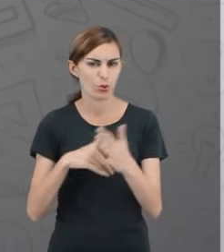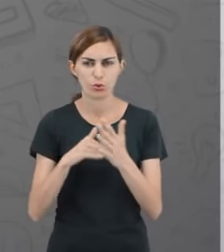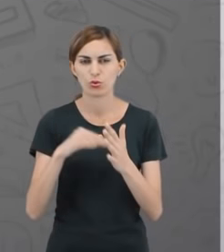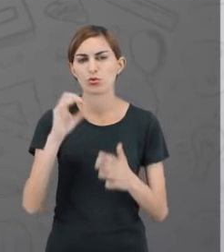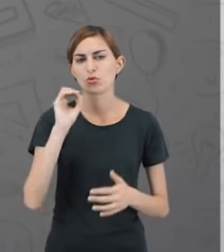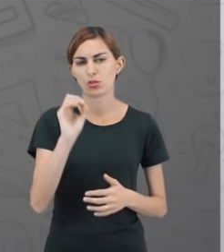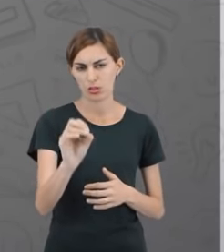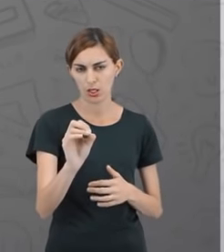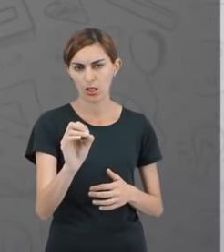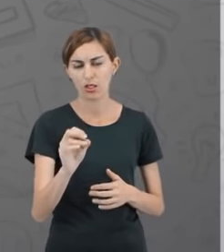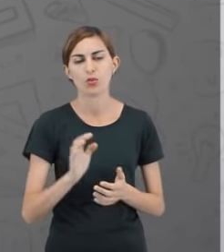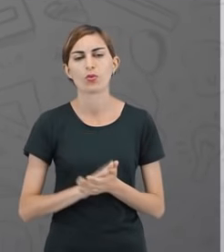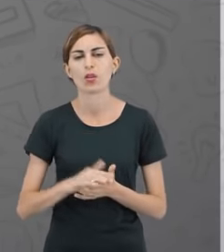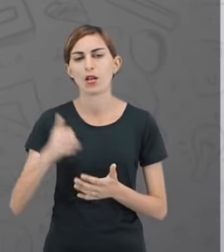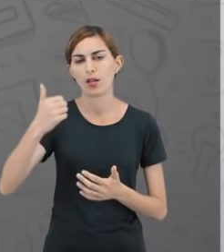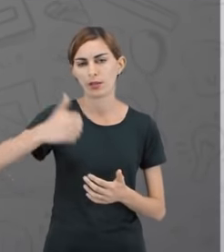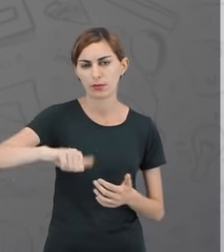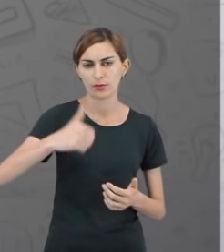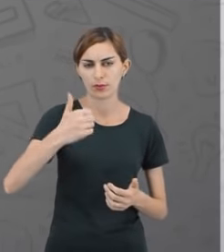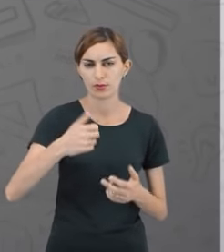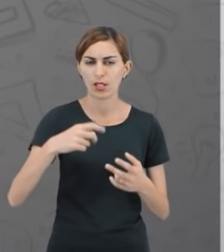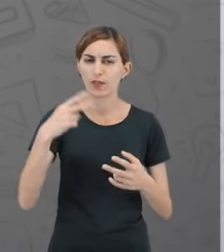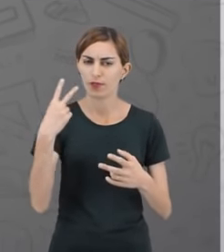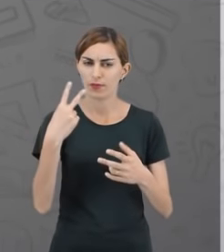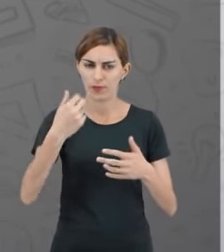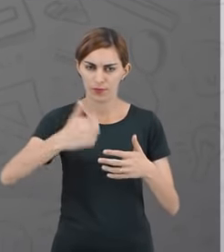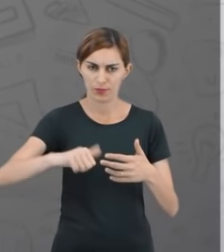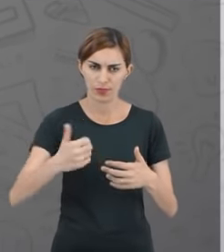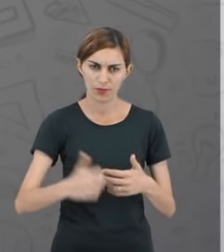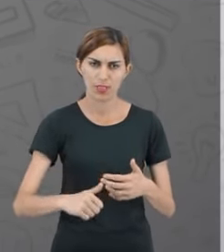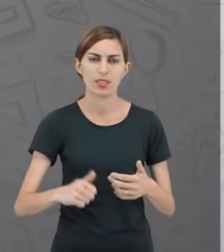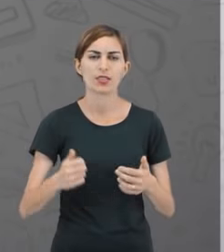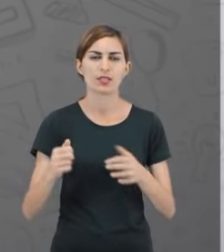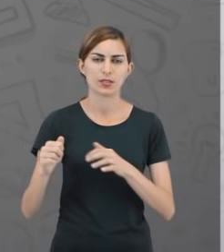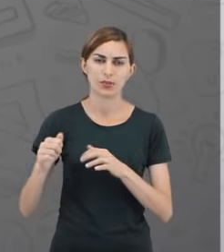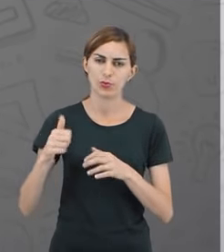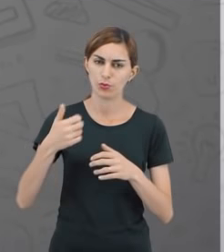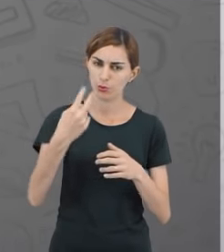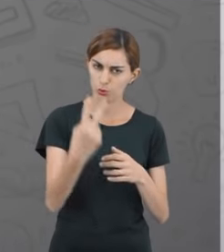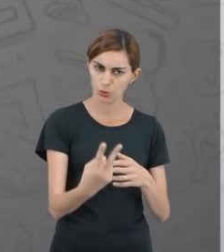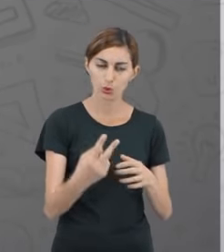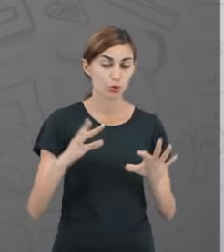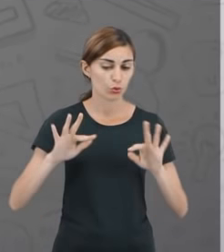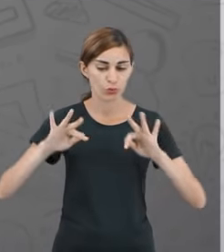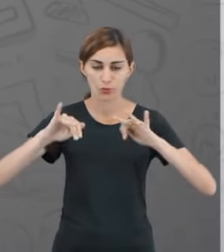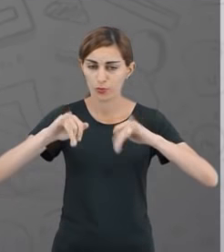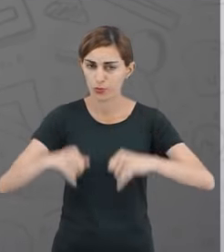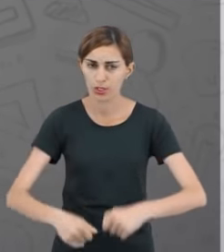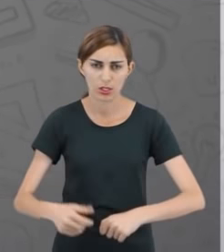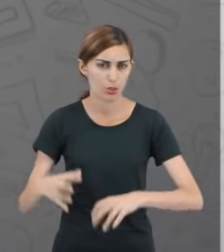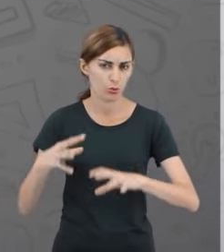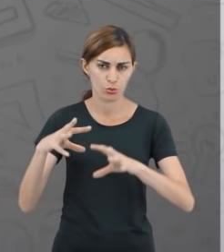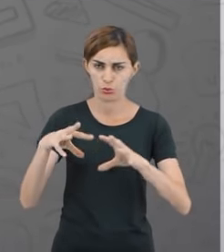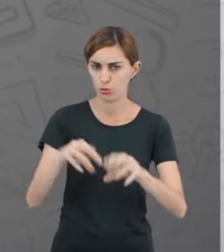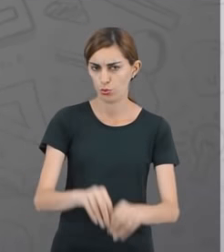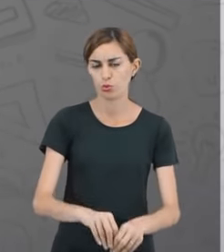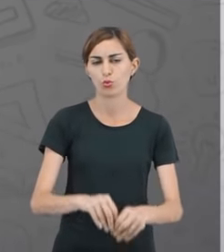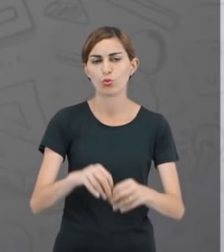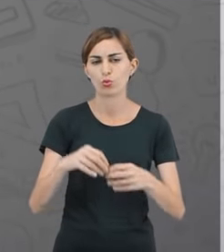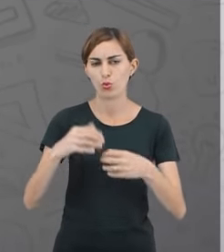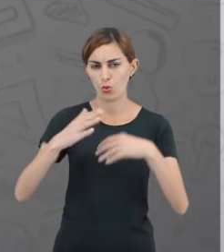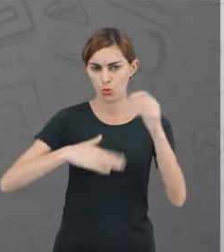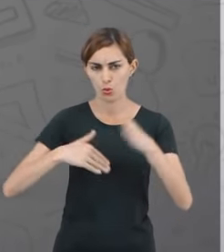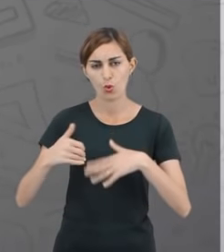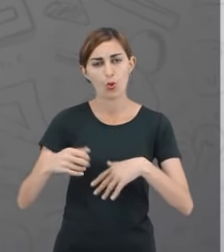tirou zero. A avaliação da disciplina foi dois. Então, no final, anota todas as competências de disciplina. Nessa